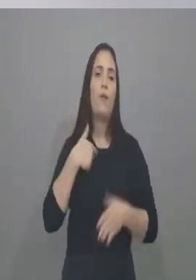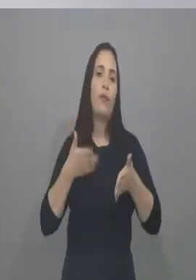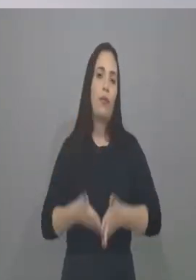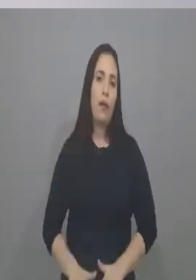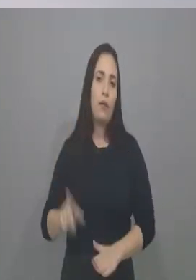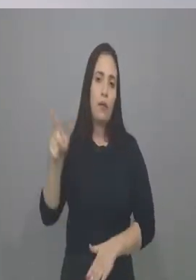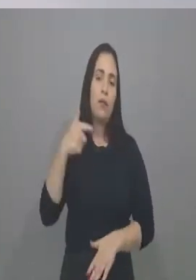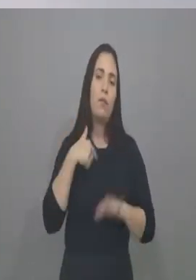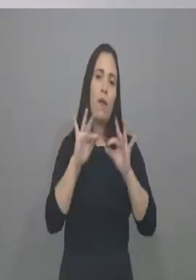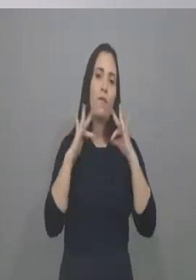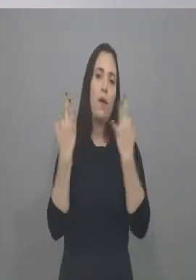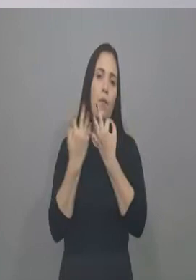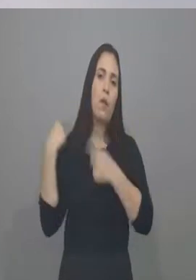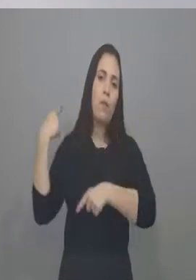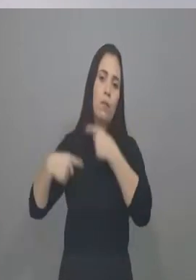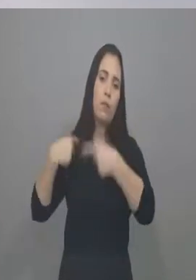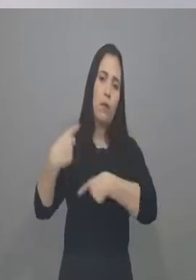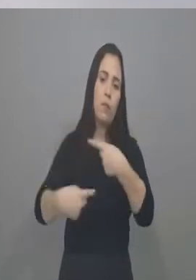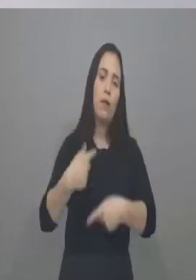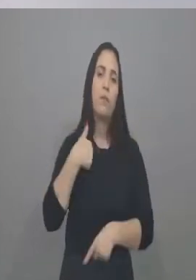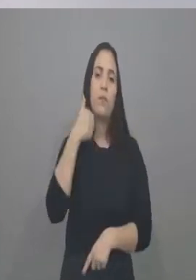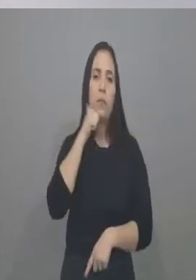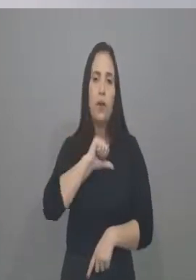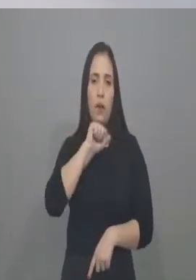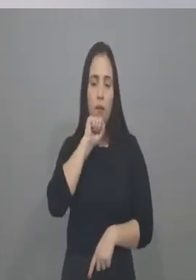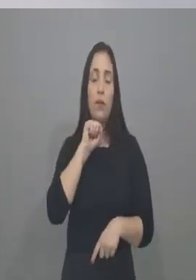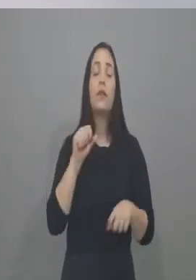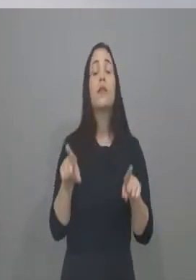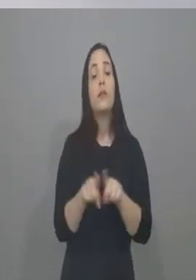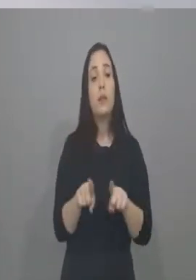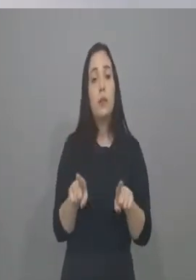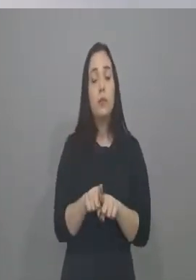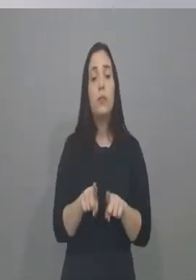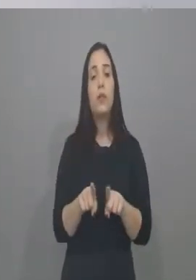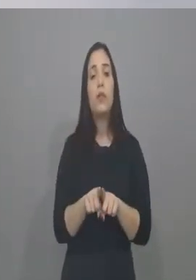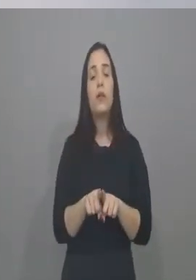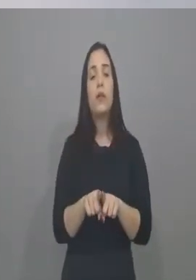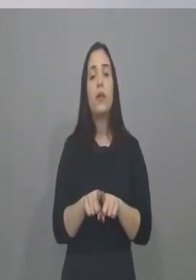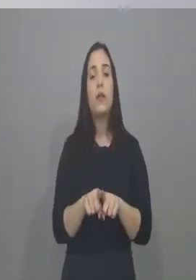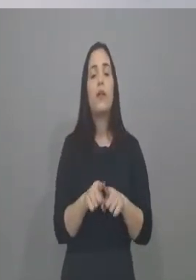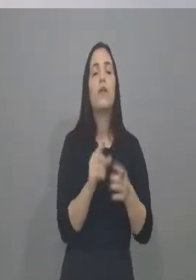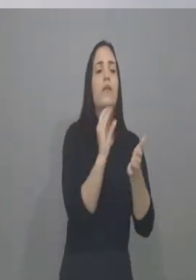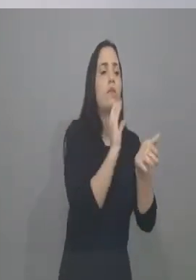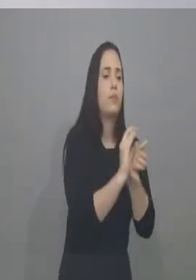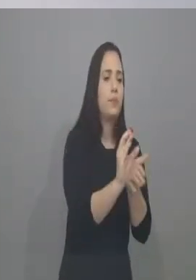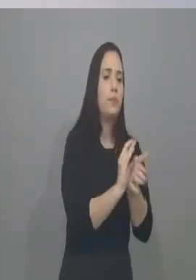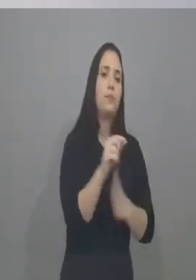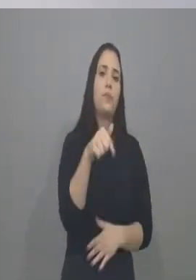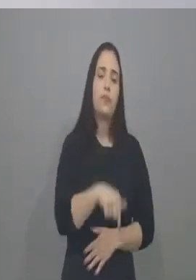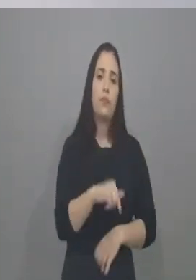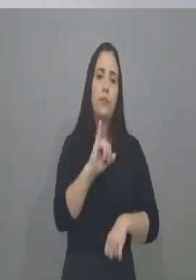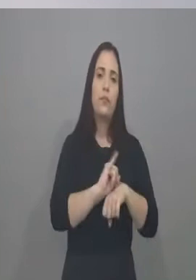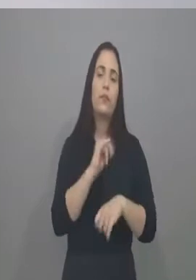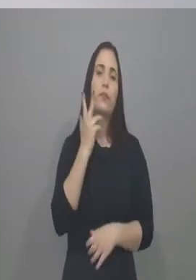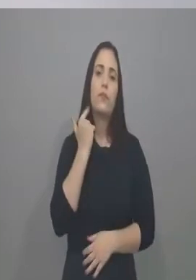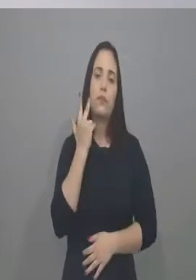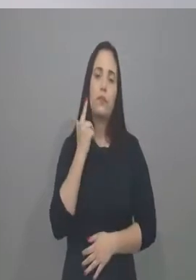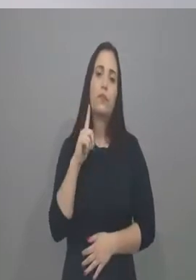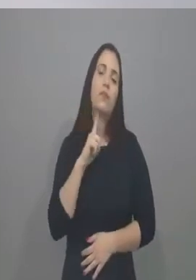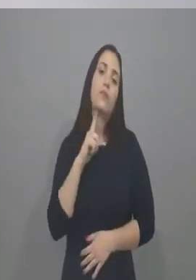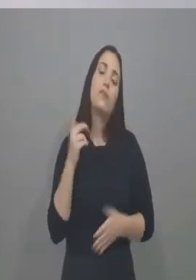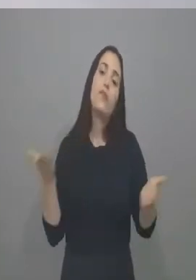nasci, o berço da minha família, da família de minha mãe e também não deixei de trabalhar para o Fortaleza, além de ter